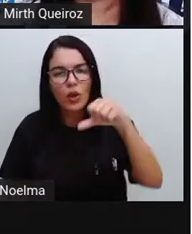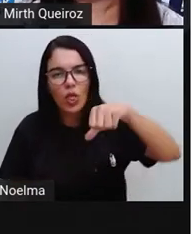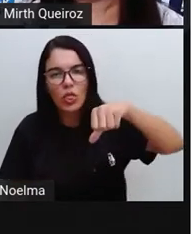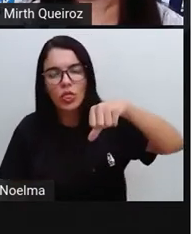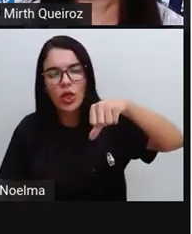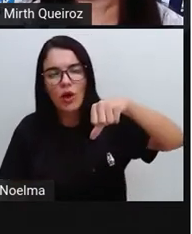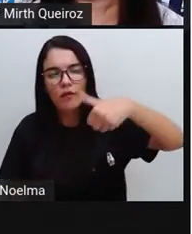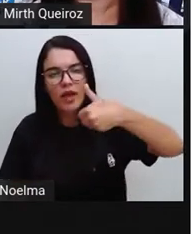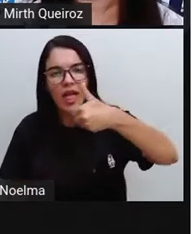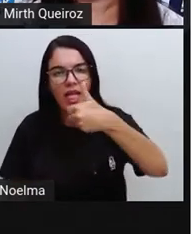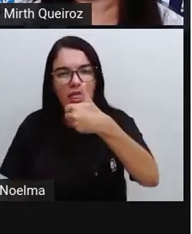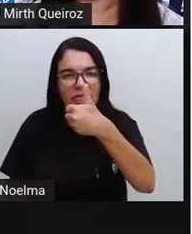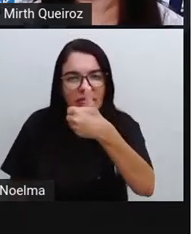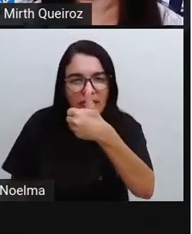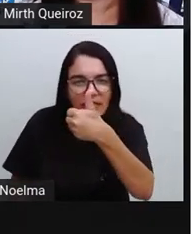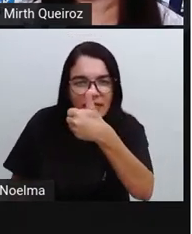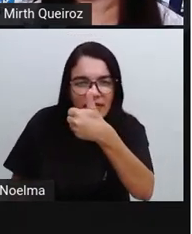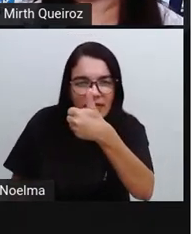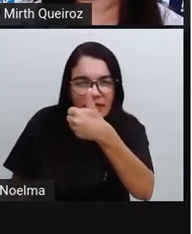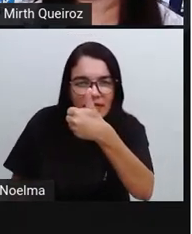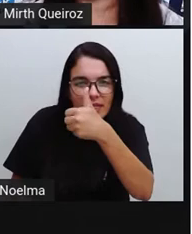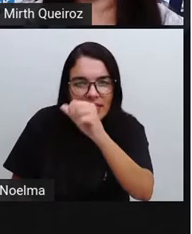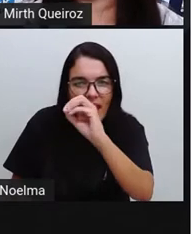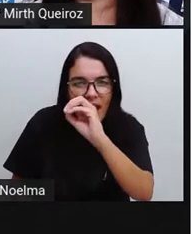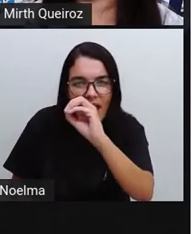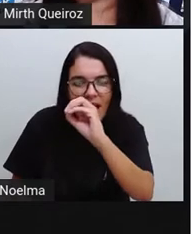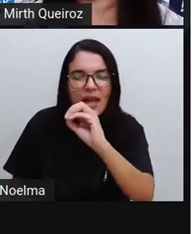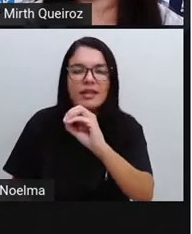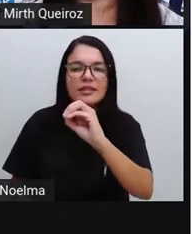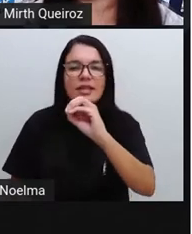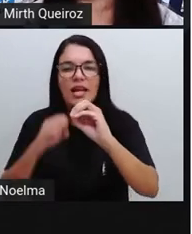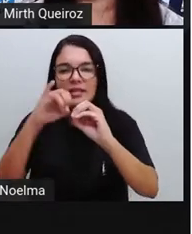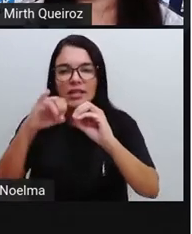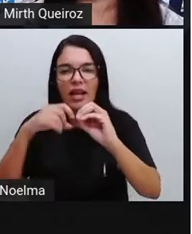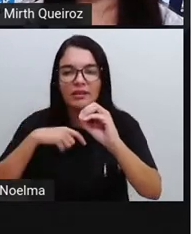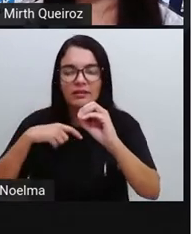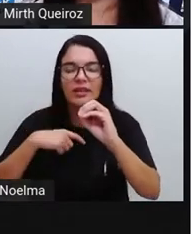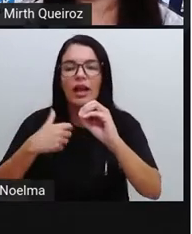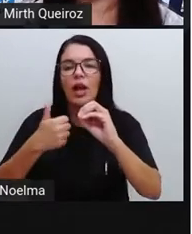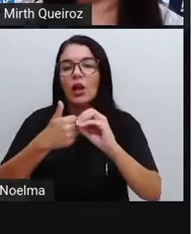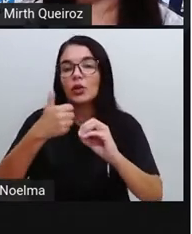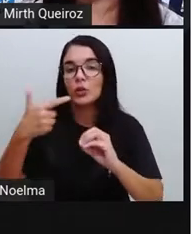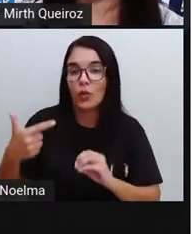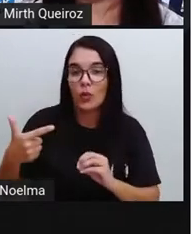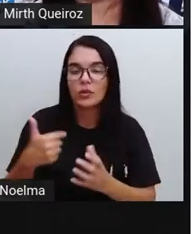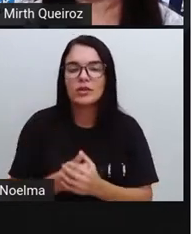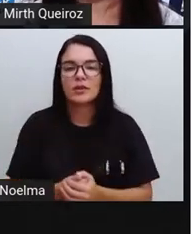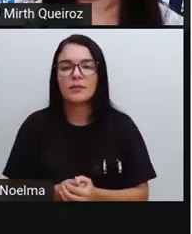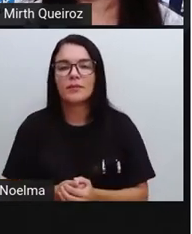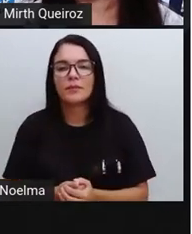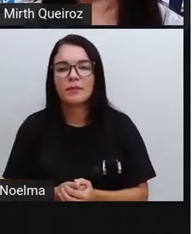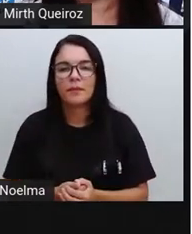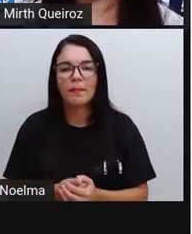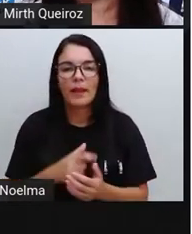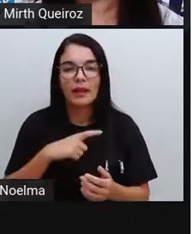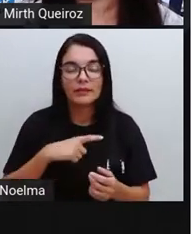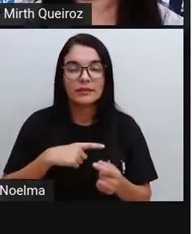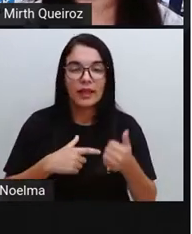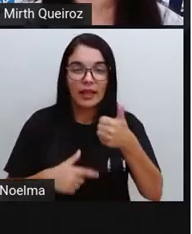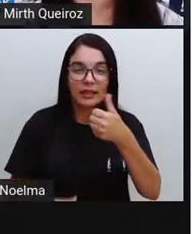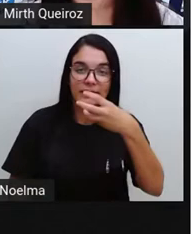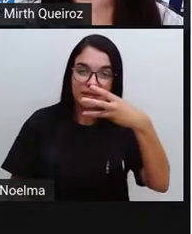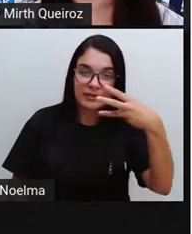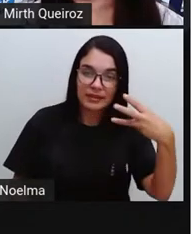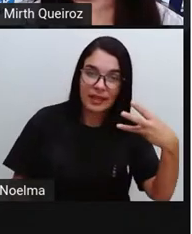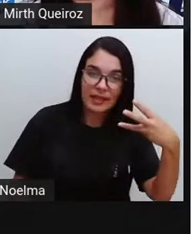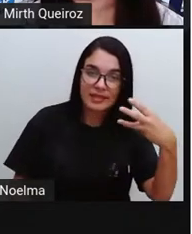dez. Esse outro, dependendo se tiver um corte no meio, pode ser mais dois aqui, formando doze. Aqui nós temos um que